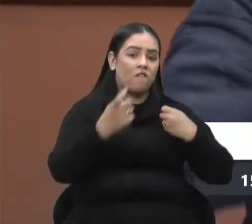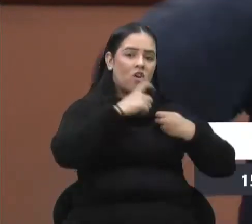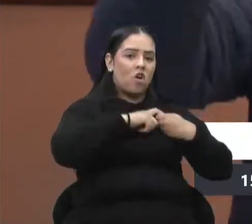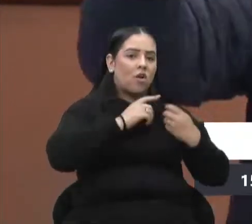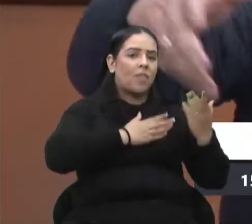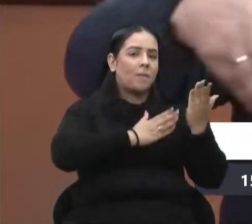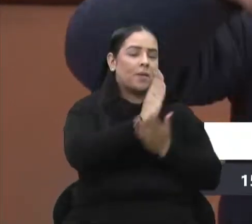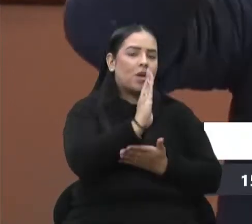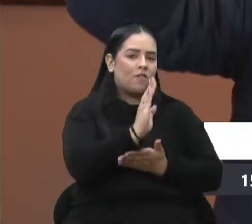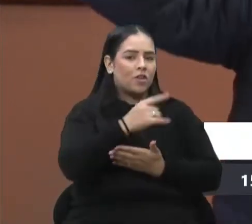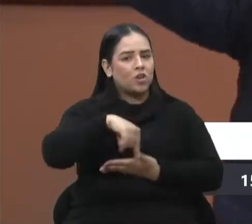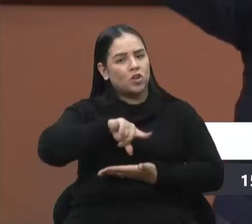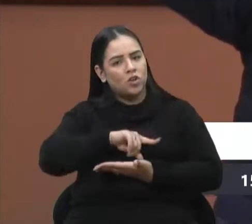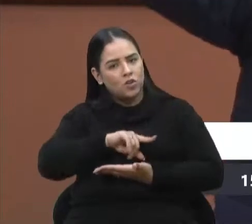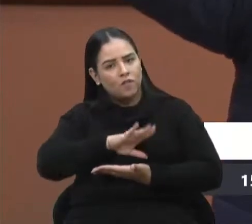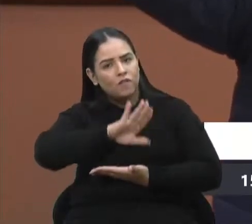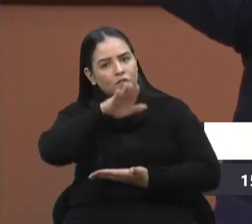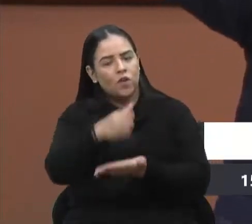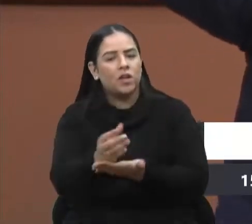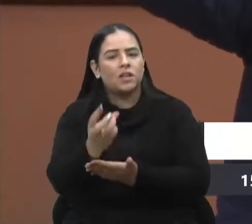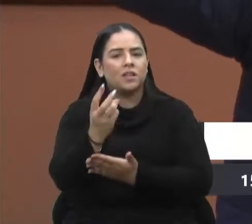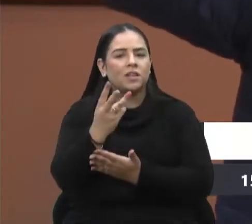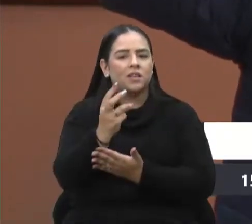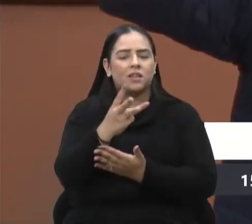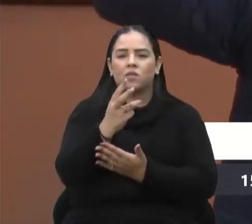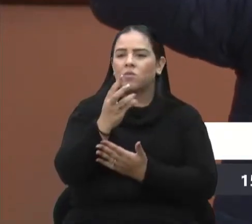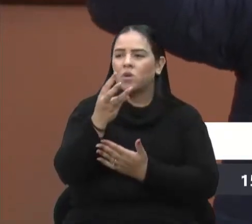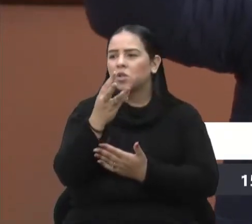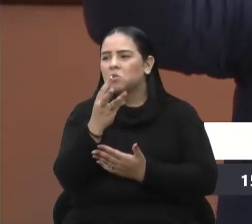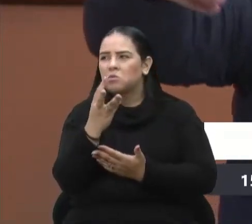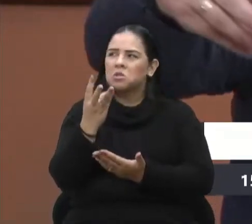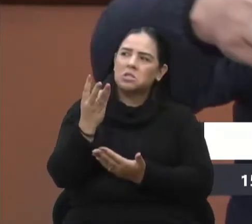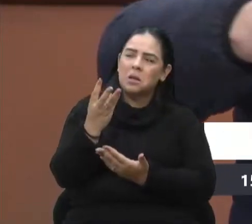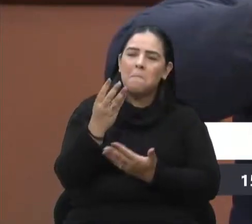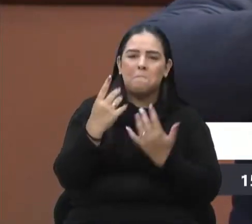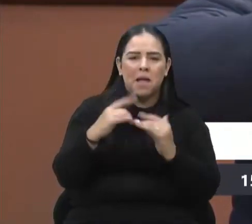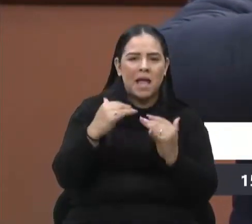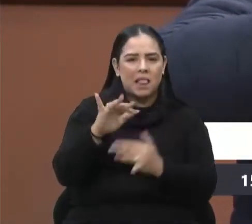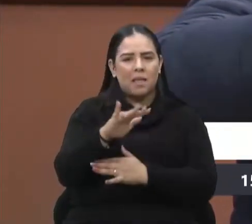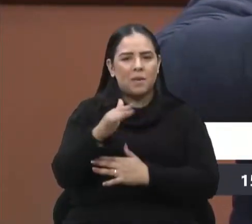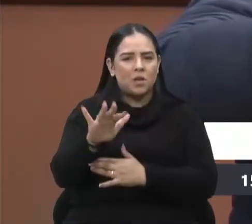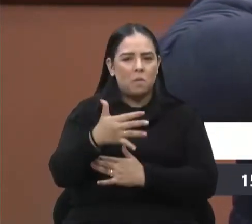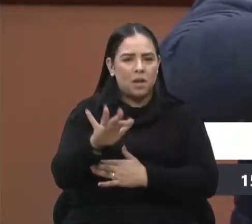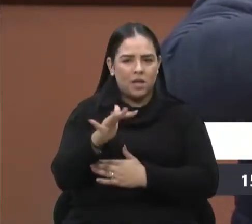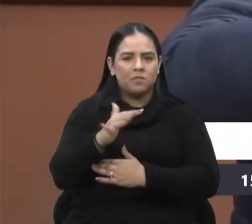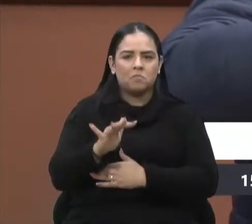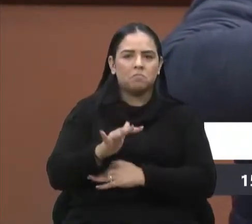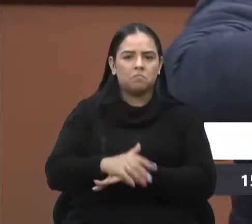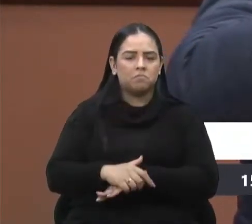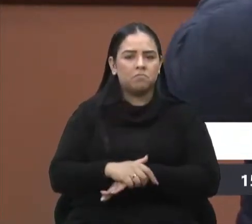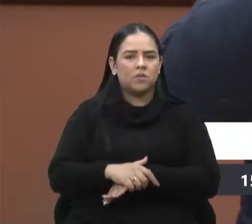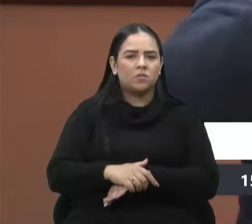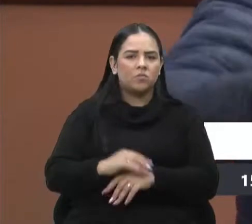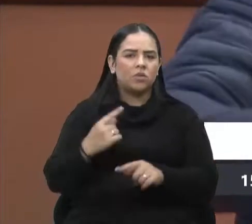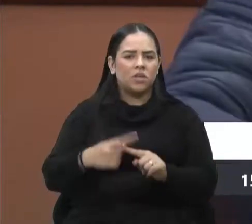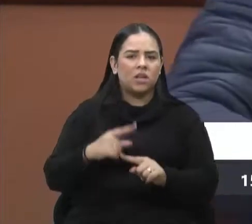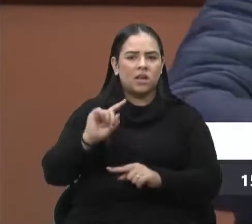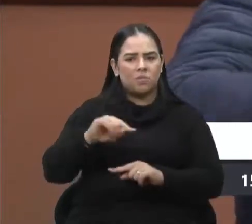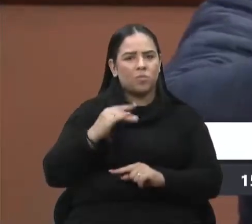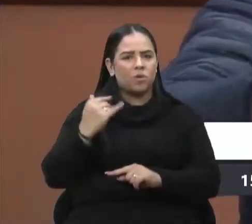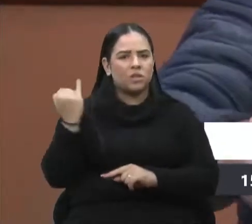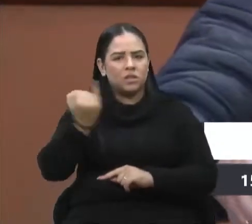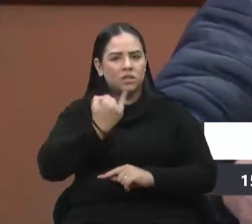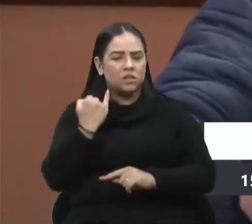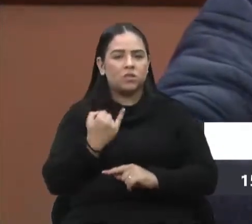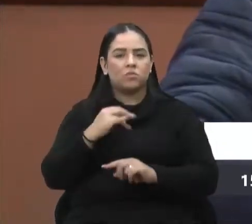fomos à praça, entregamos 13 ou 14 máquinas, se eu não me engano. Foi, assim, né, de extrema importância para o